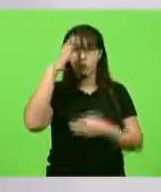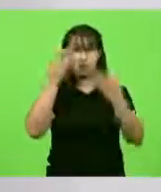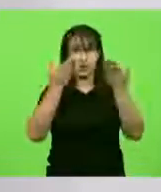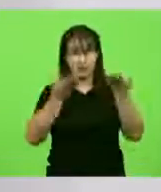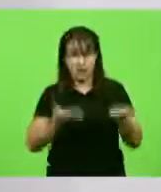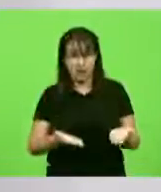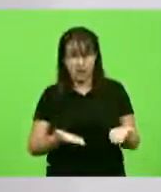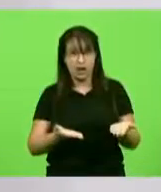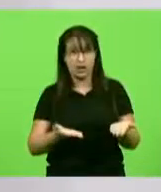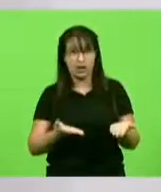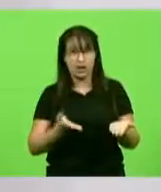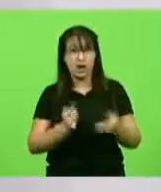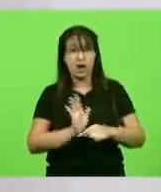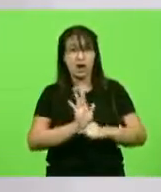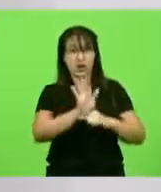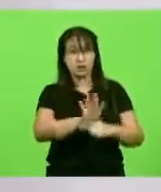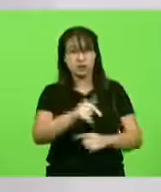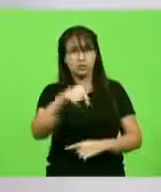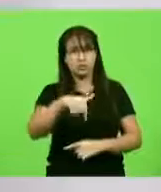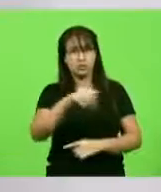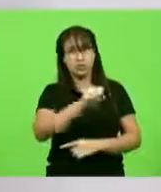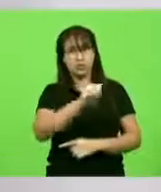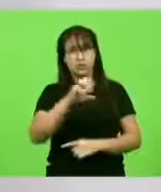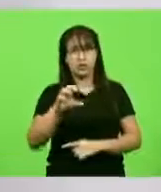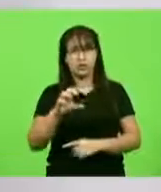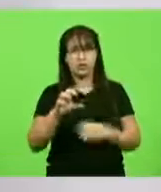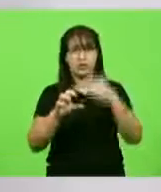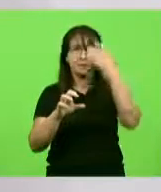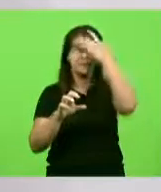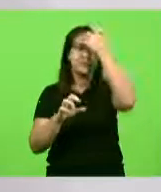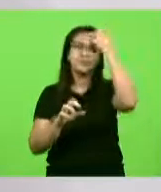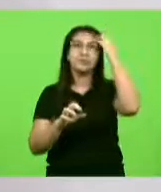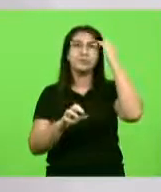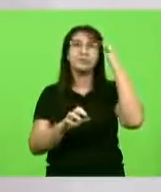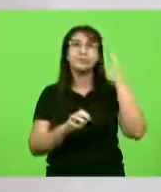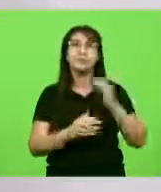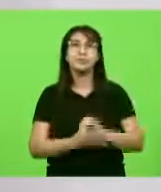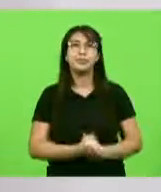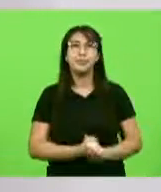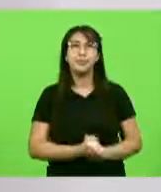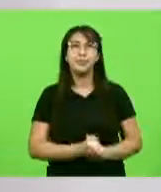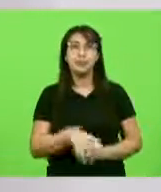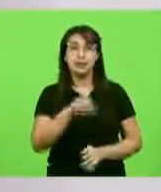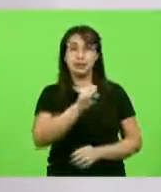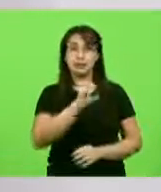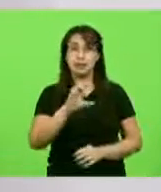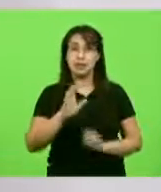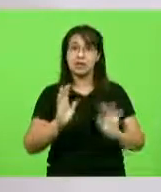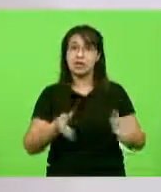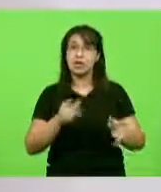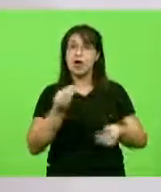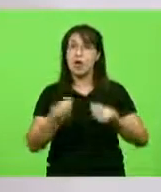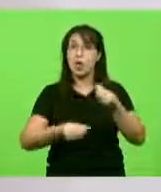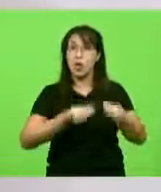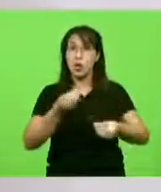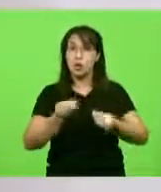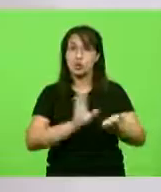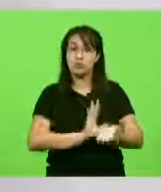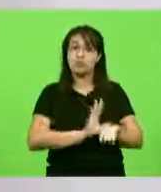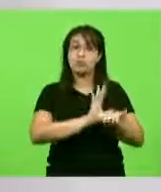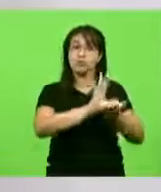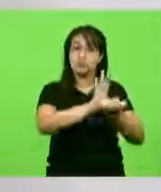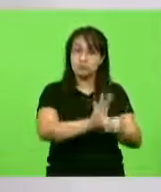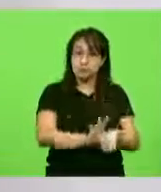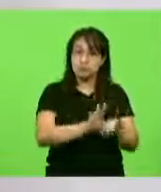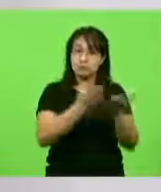contrapartida. Santa Catarina está dando o seu exemplo, colocando dinheiro em cima das